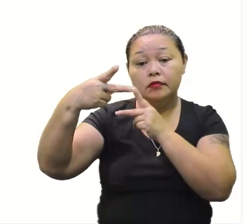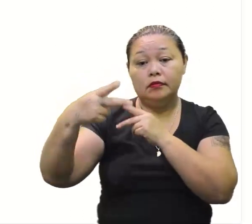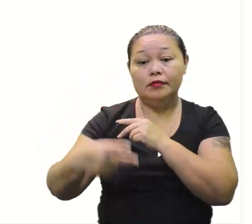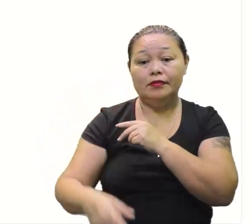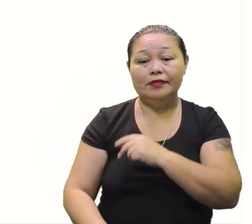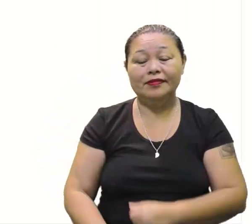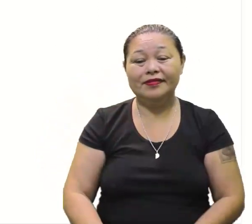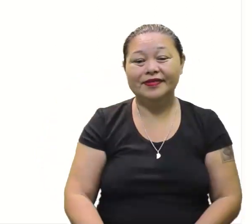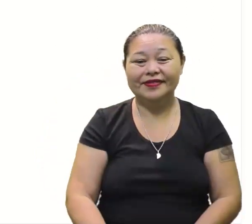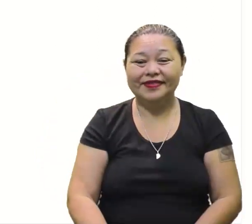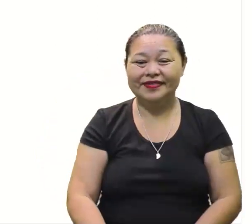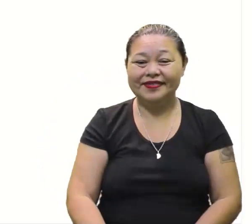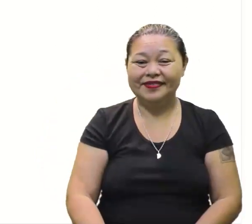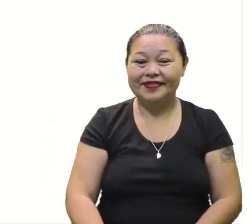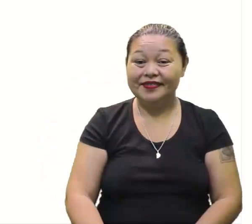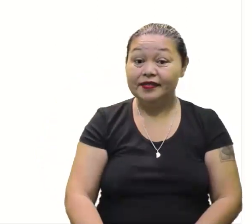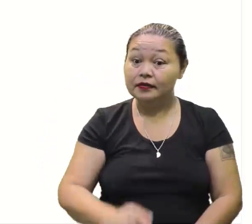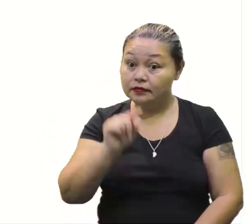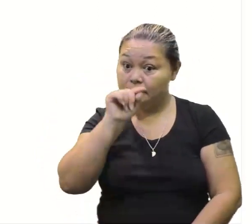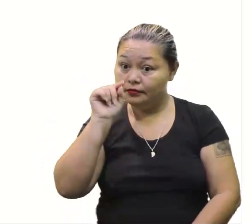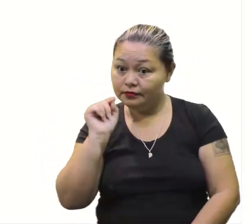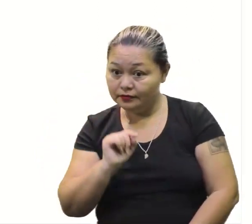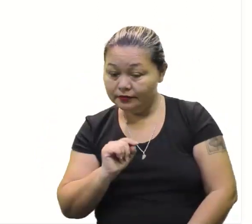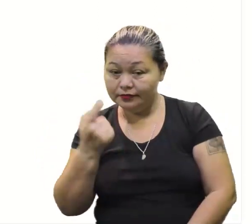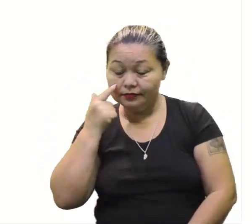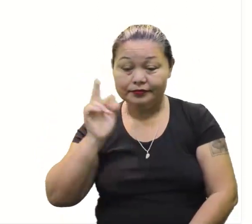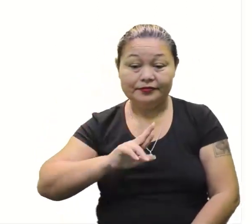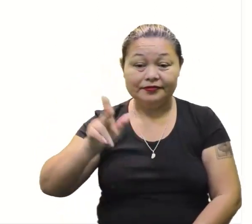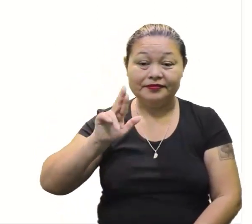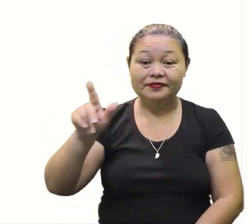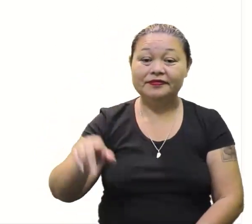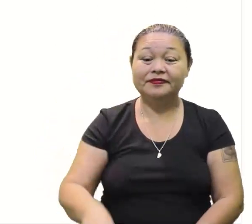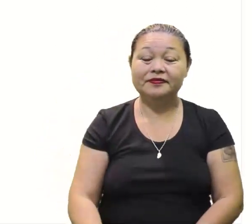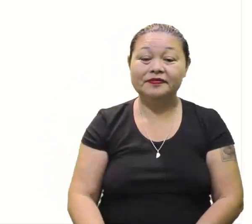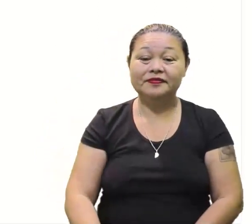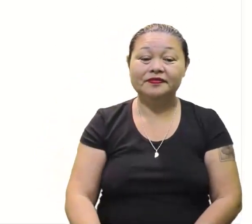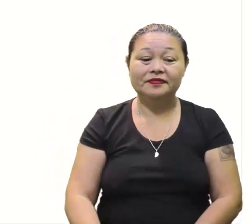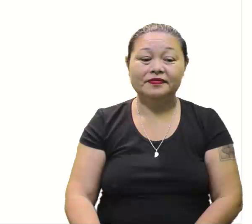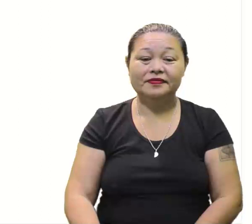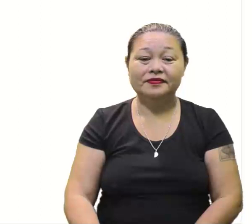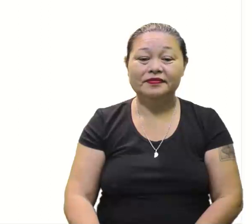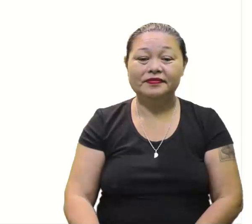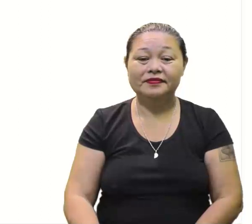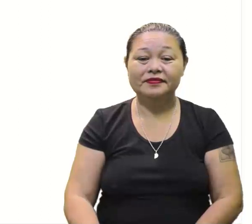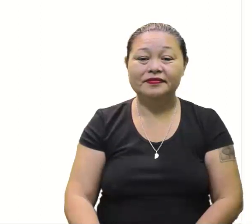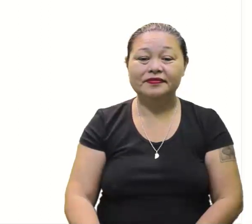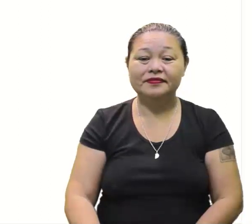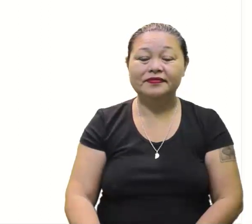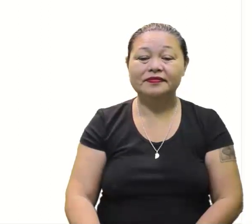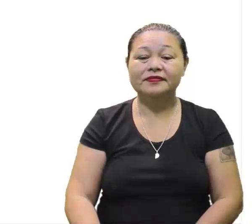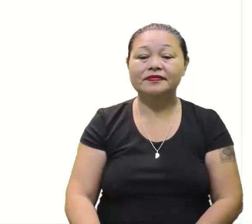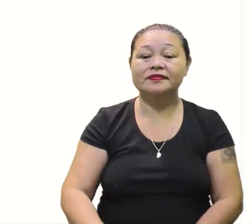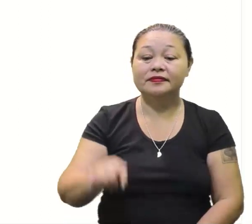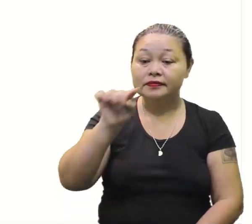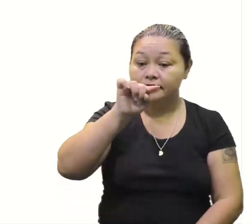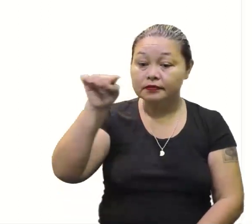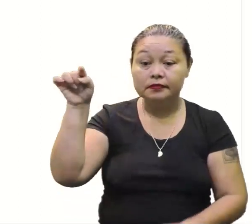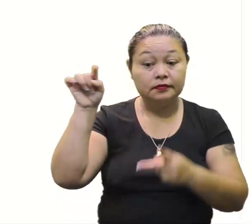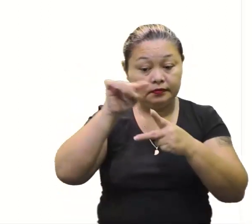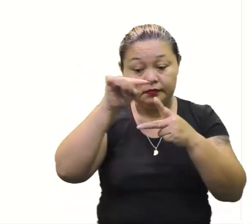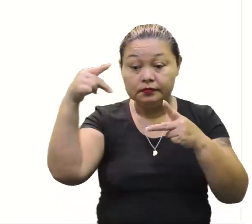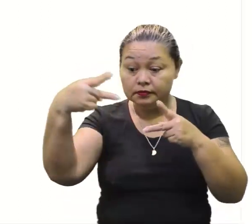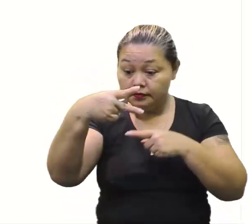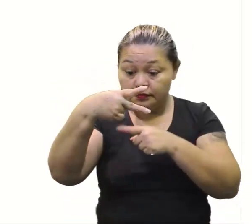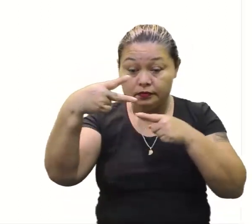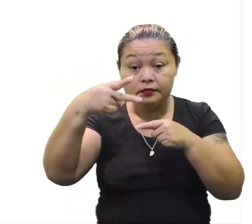Maior ou... A gente fez um negócio diferente ali. Já? Beleza, então. A some, né? Maior ou igual o quê?